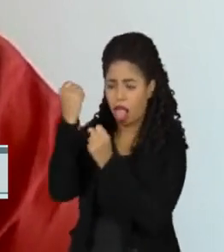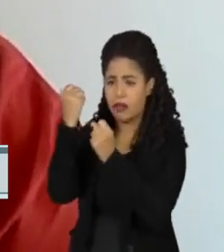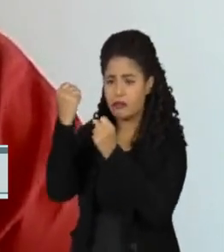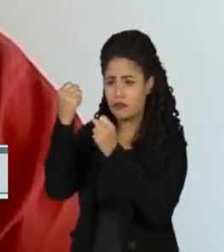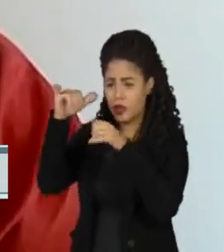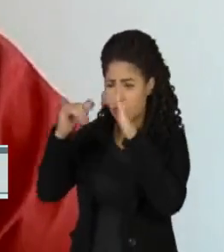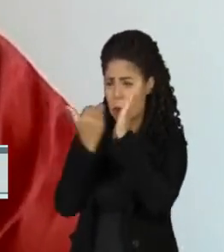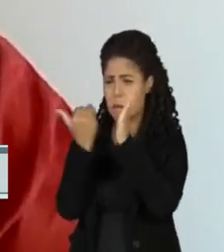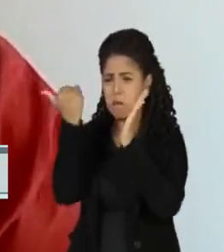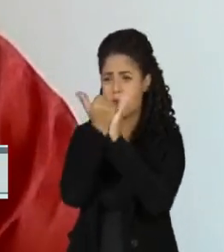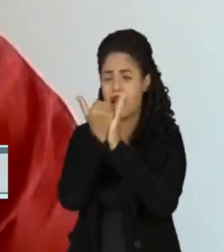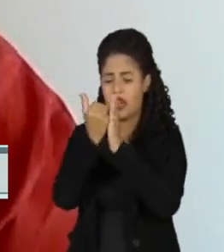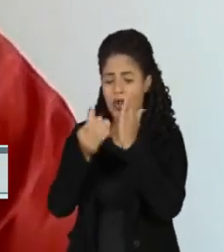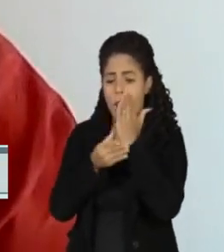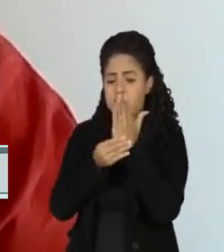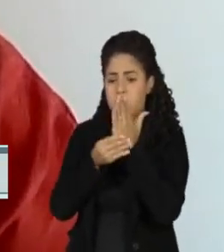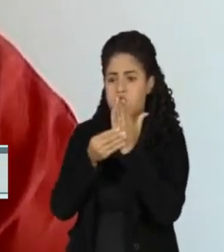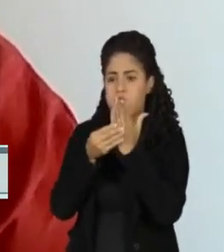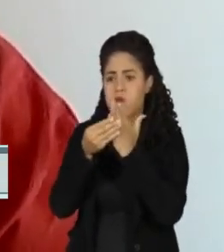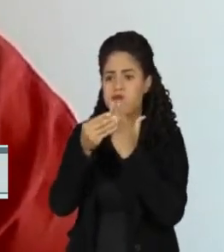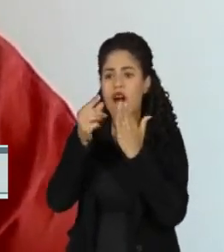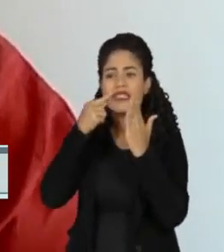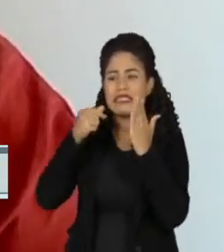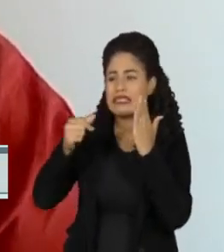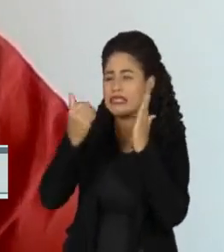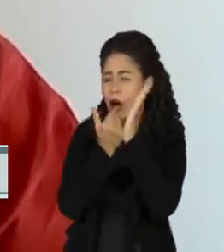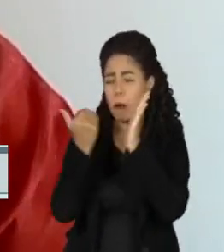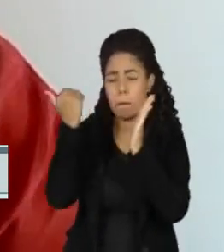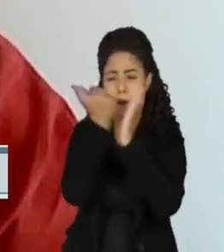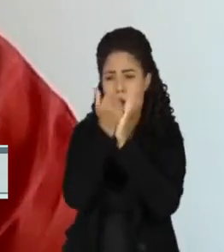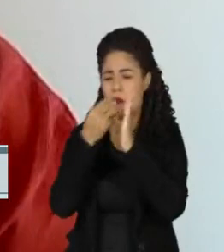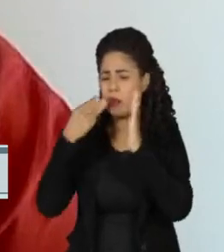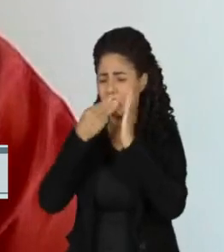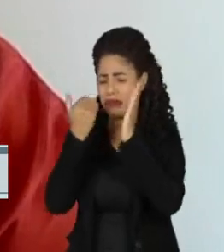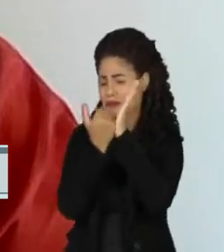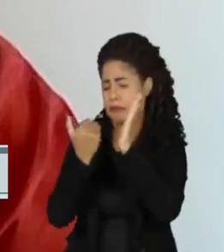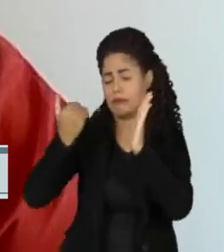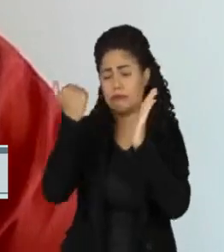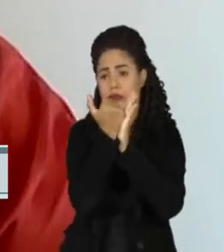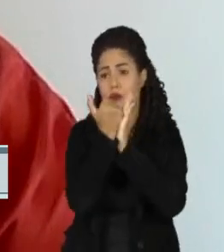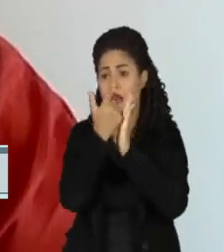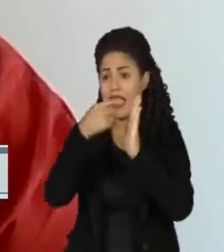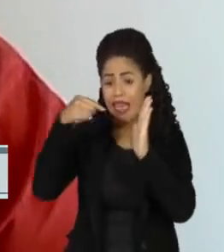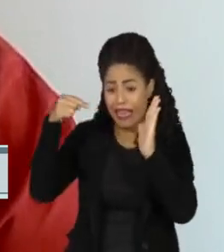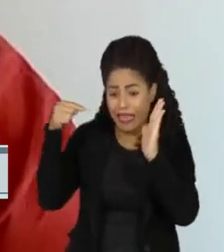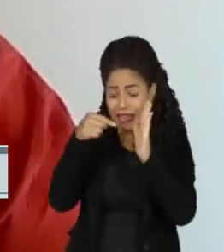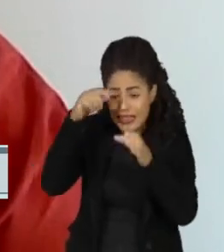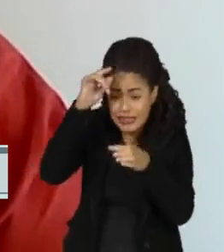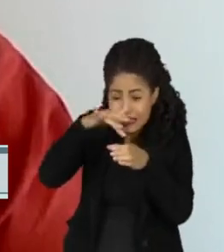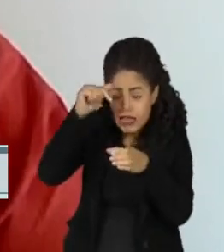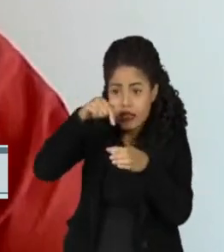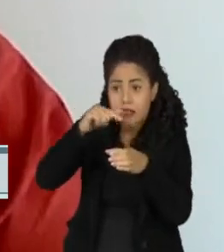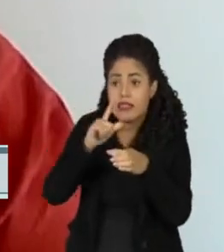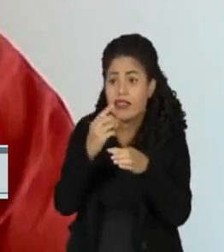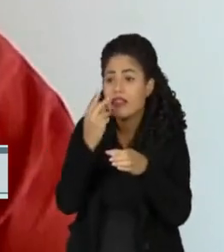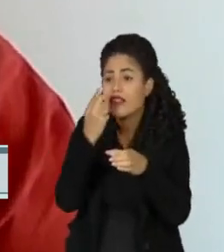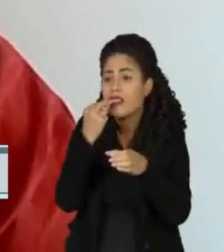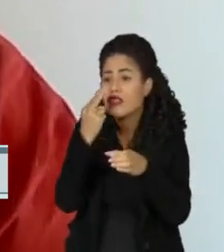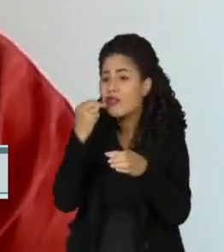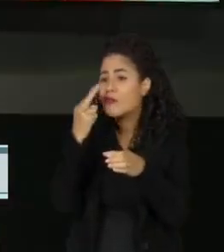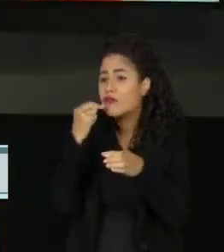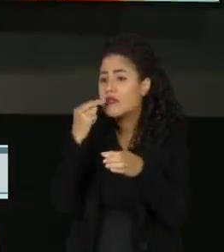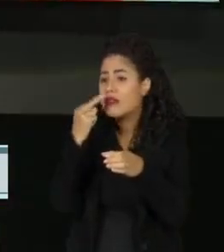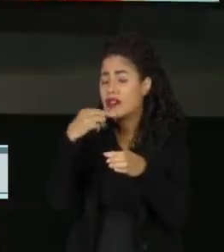ricos em sal, ricos em açúcar. E a gente sabe que esses alimentos, esses nutrientes específicos presentes nesses